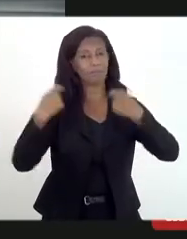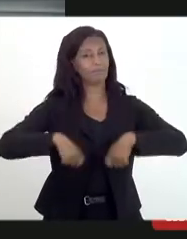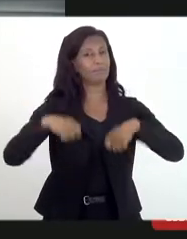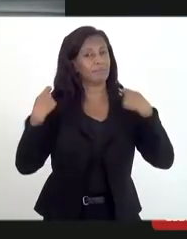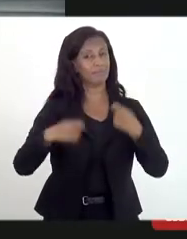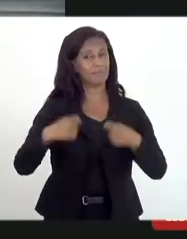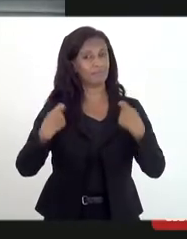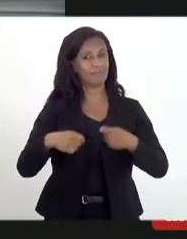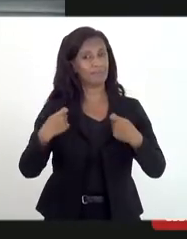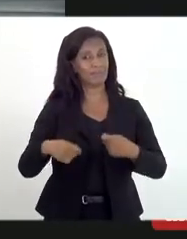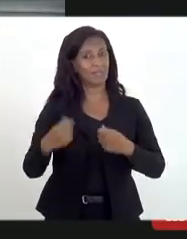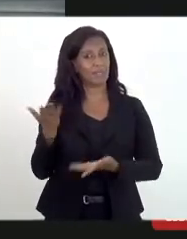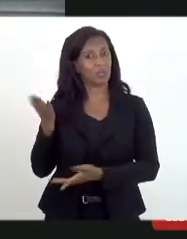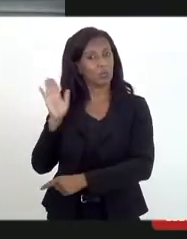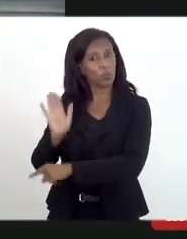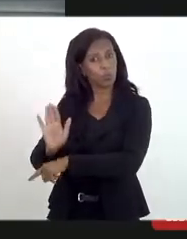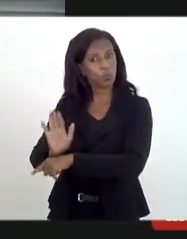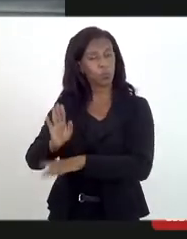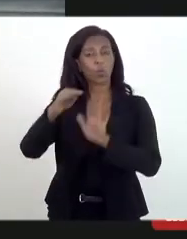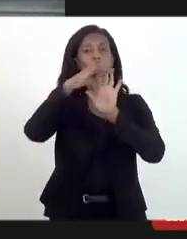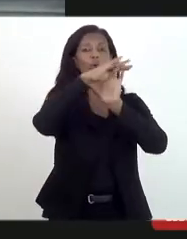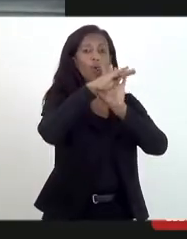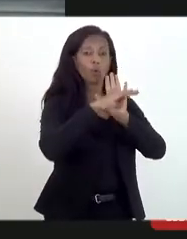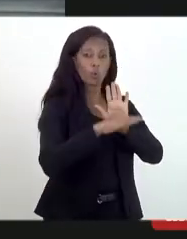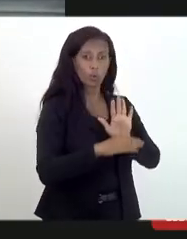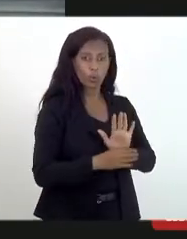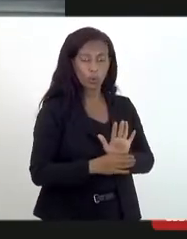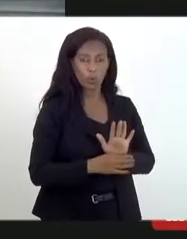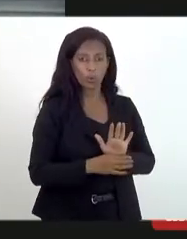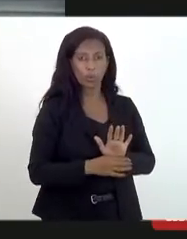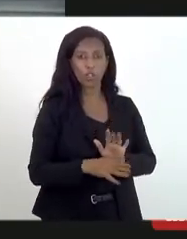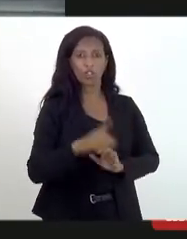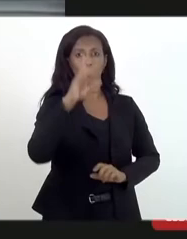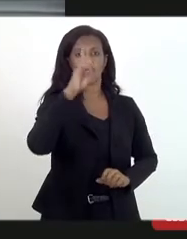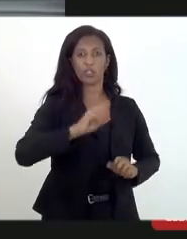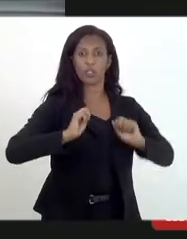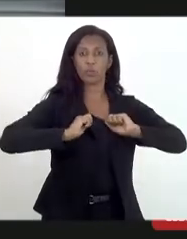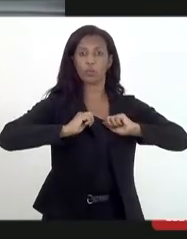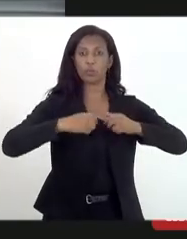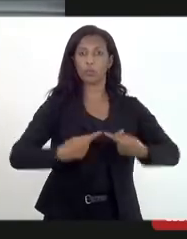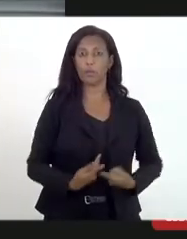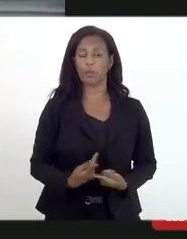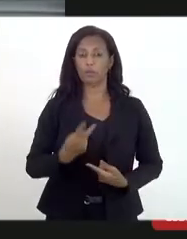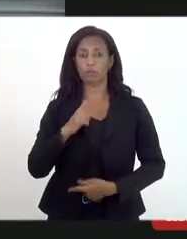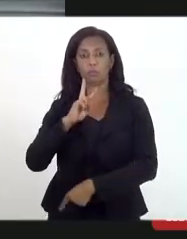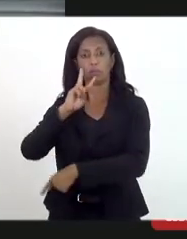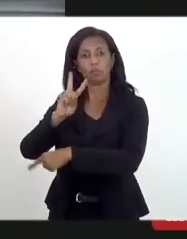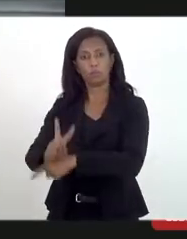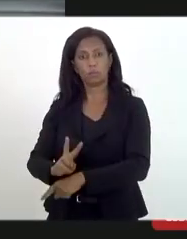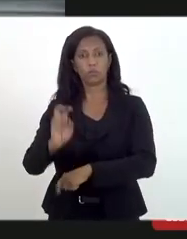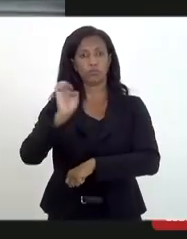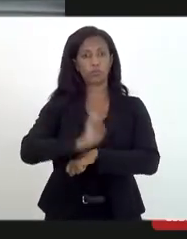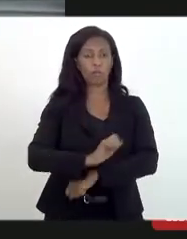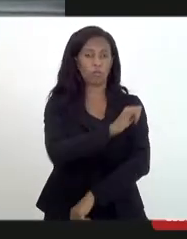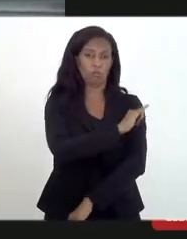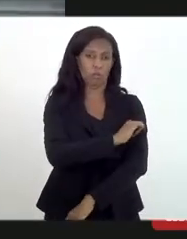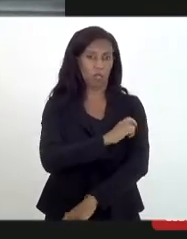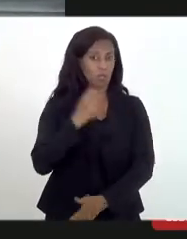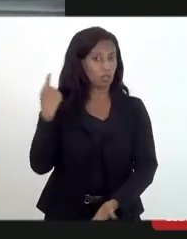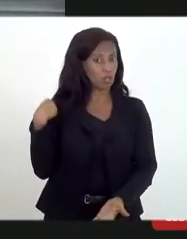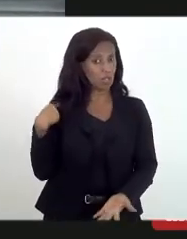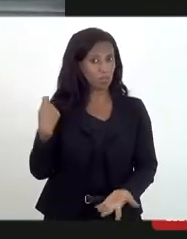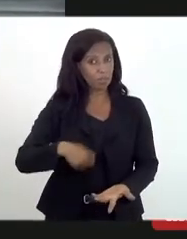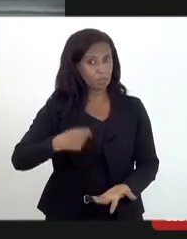de efetivação do programa de defesa dos defensores de direitos humanos no Estado do Rio de Janeiro, a gente se comprometendo com esse